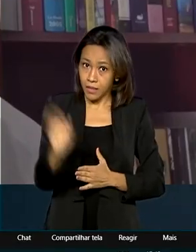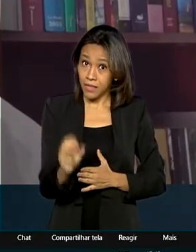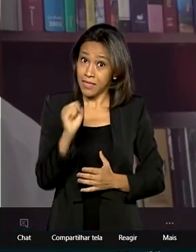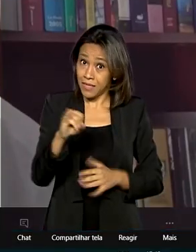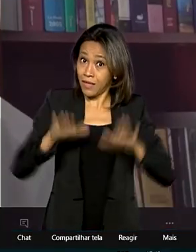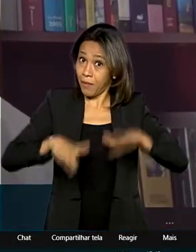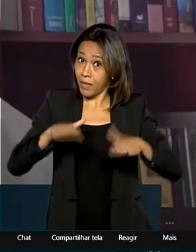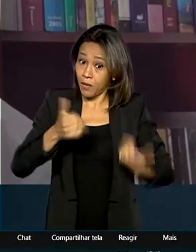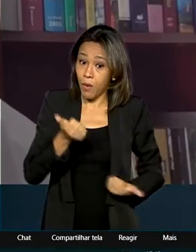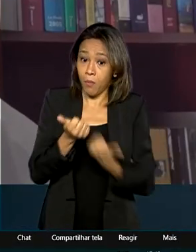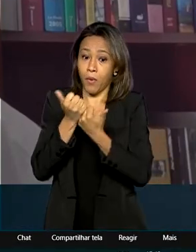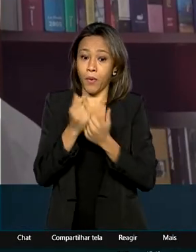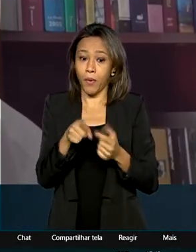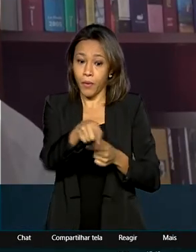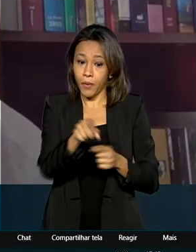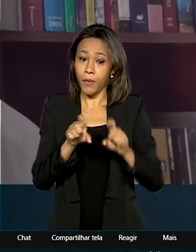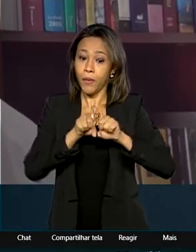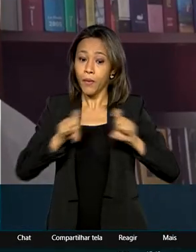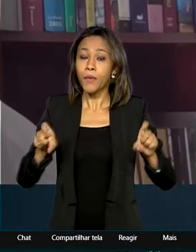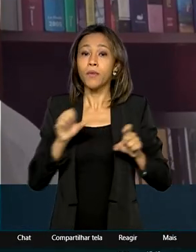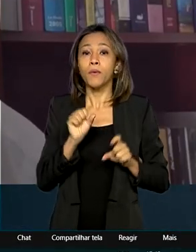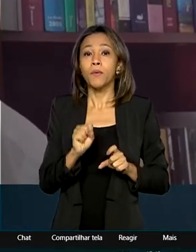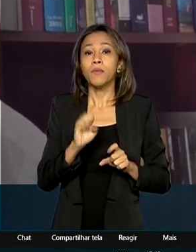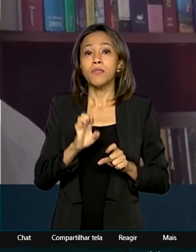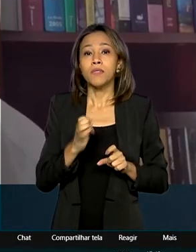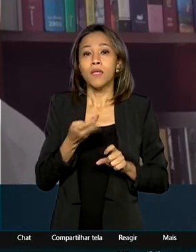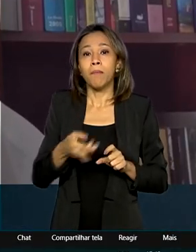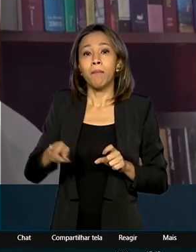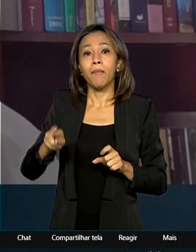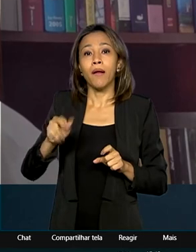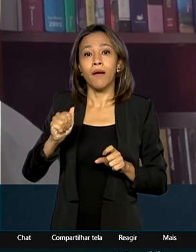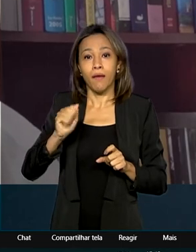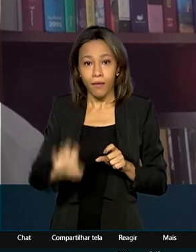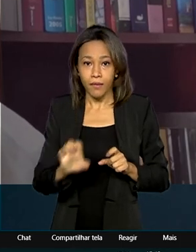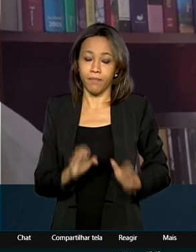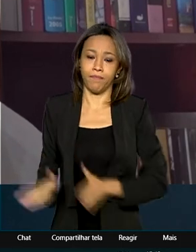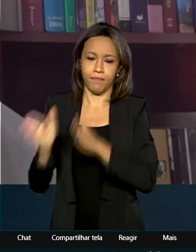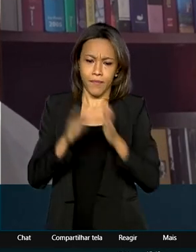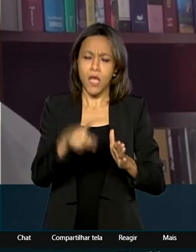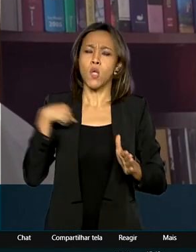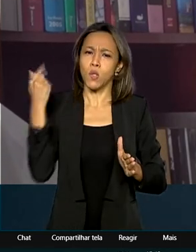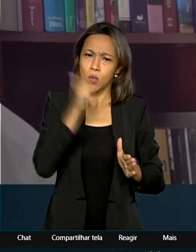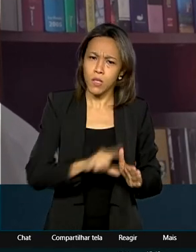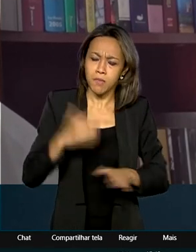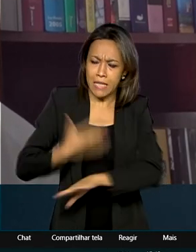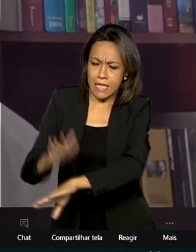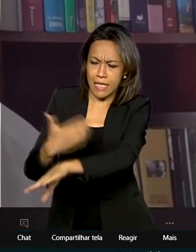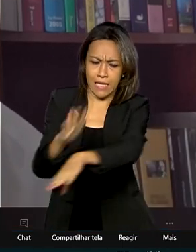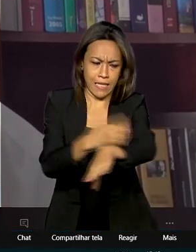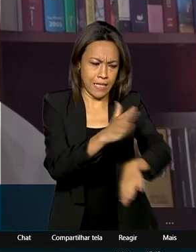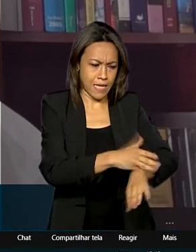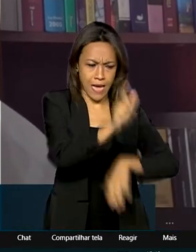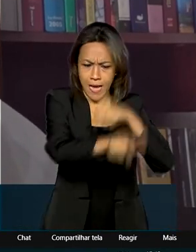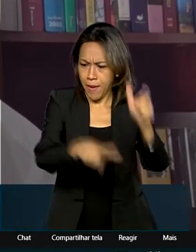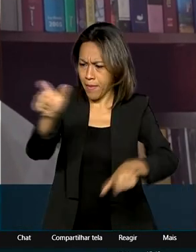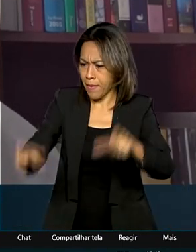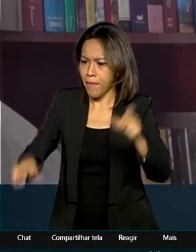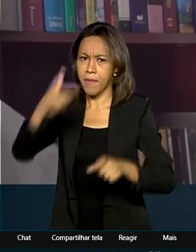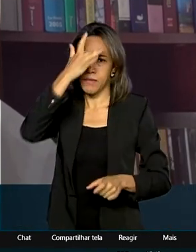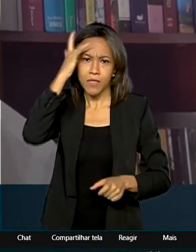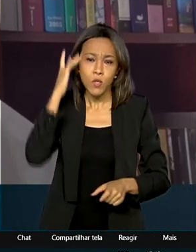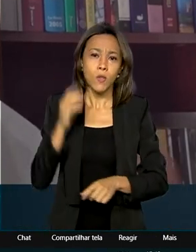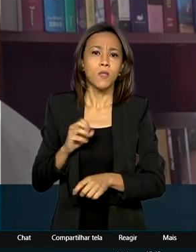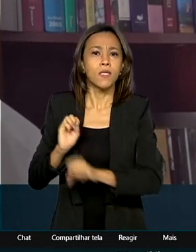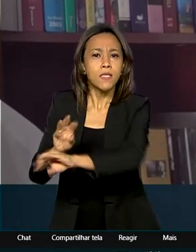gente podendo fazer isso através do emprego, da produtividade, do treinamento, da capacitação financeira,